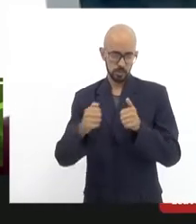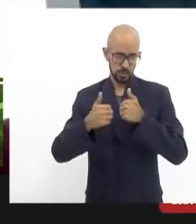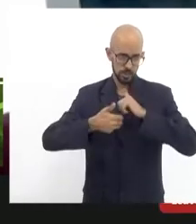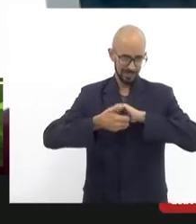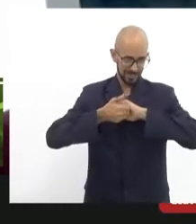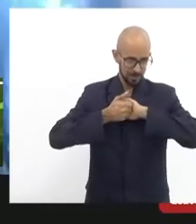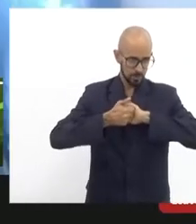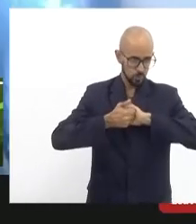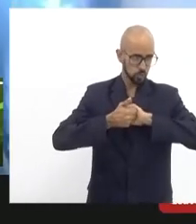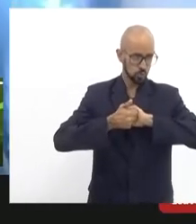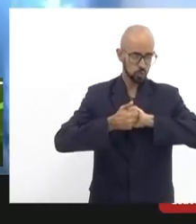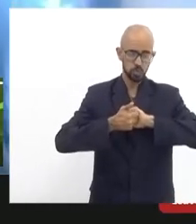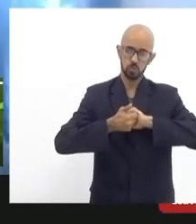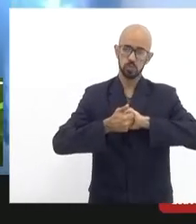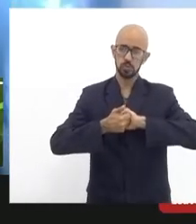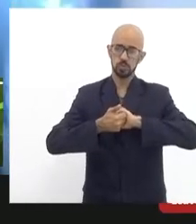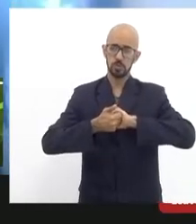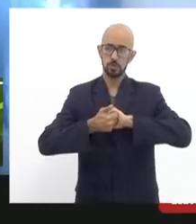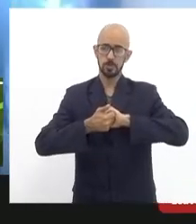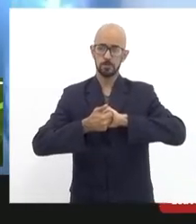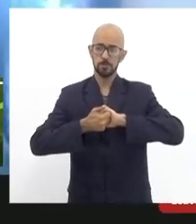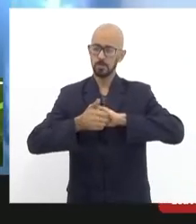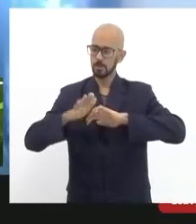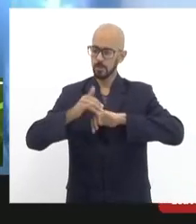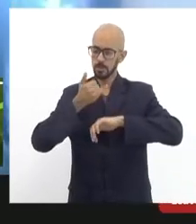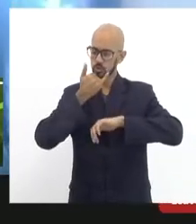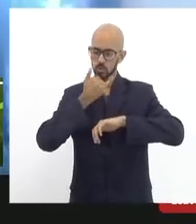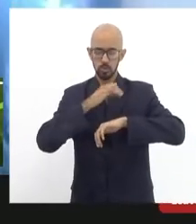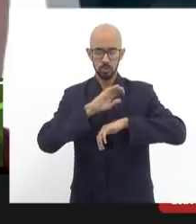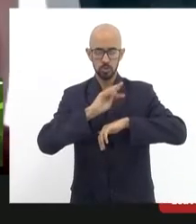mandato existe para isso antes de você ir